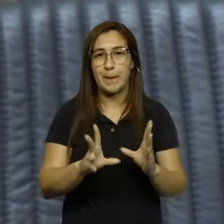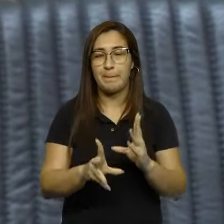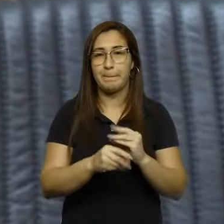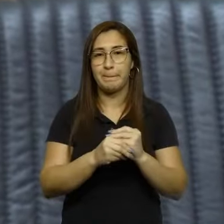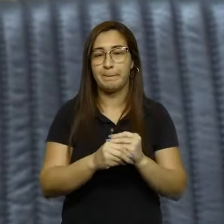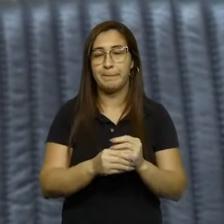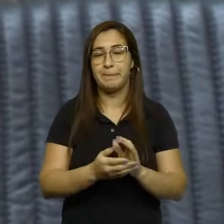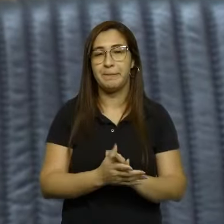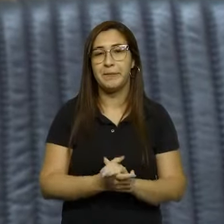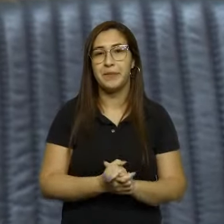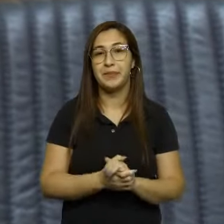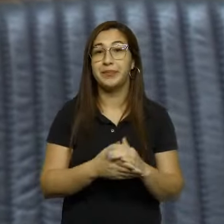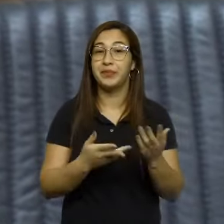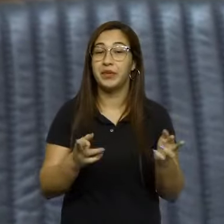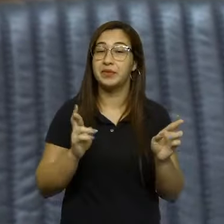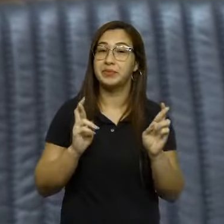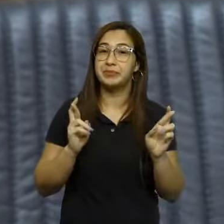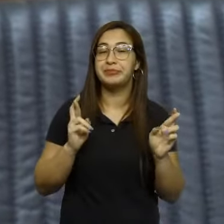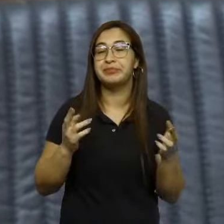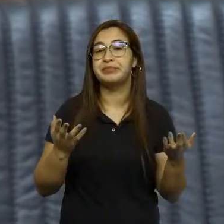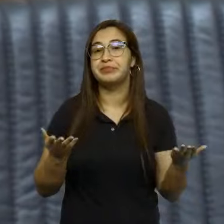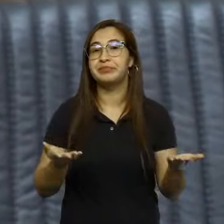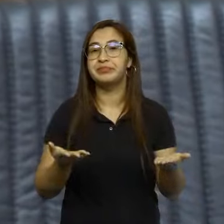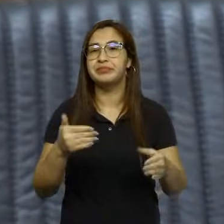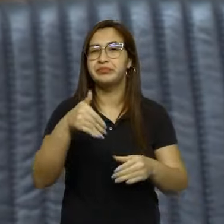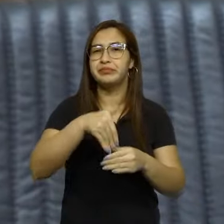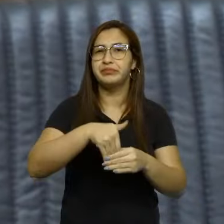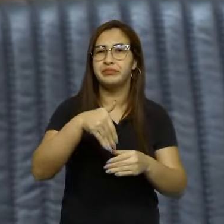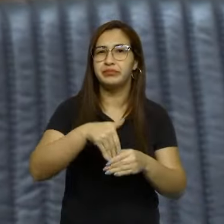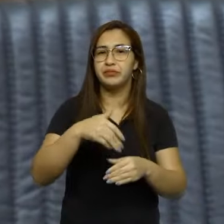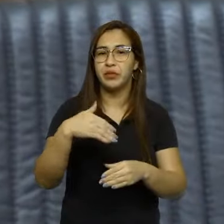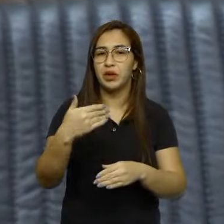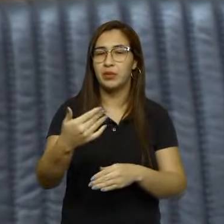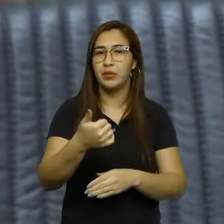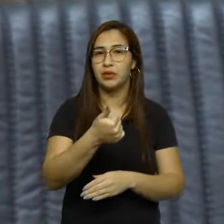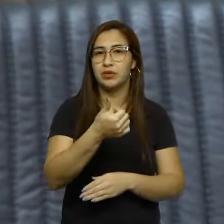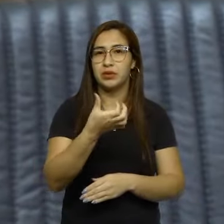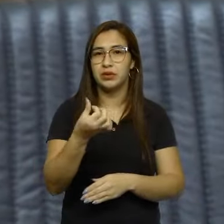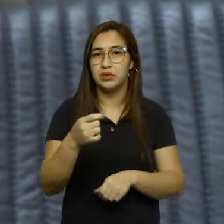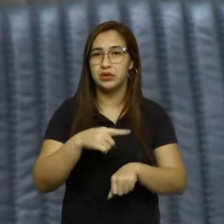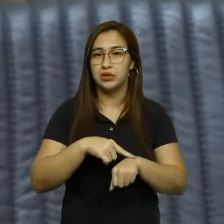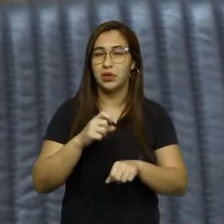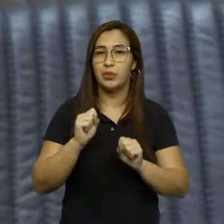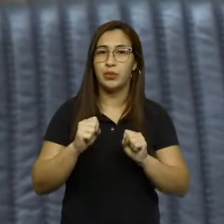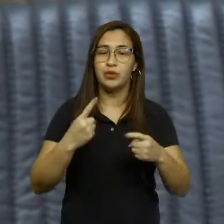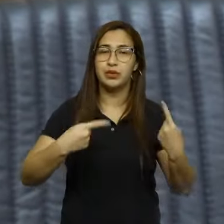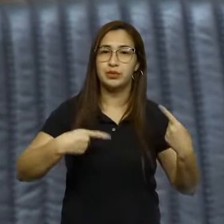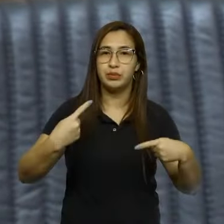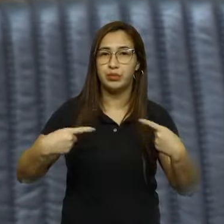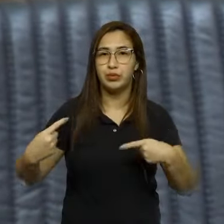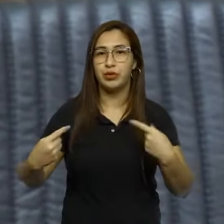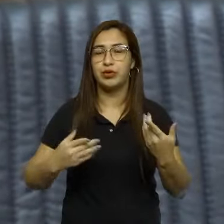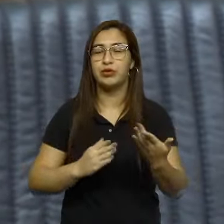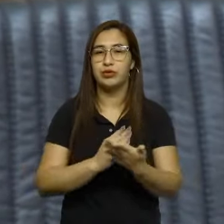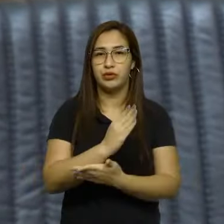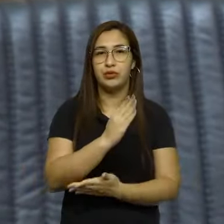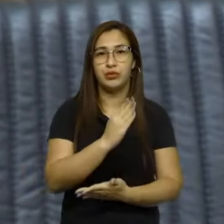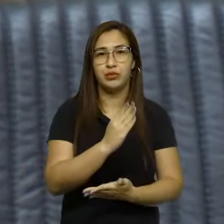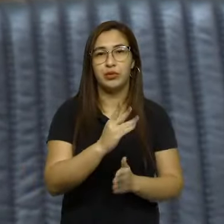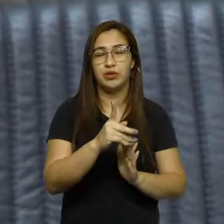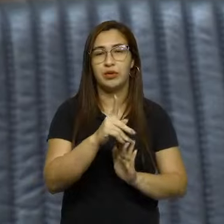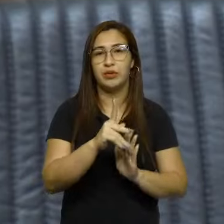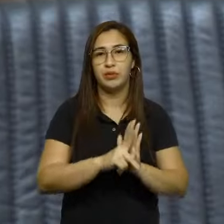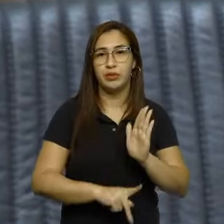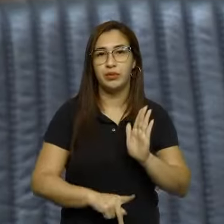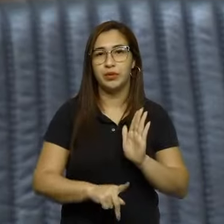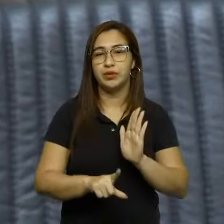espero que, no momento da votação, após 16 horas, a gente possa debater, discutir e aprovar esse projeto de